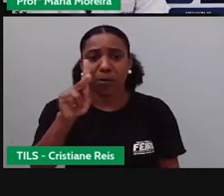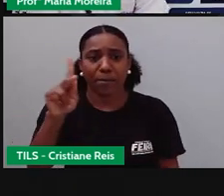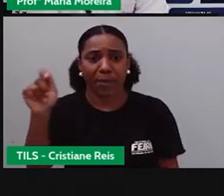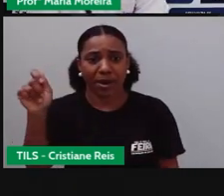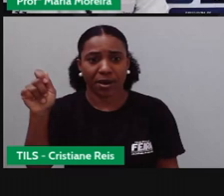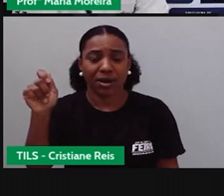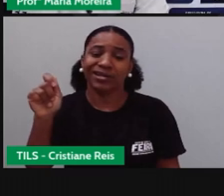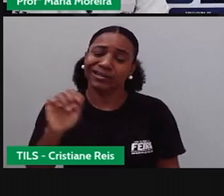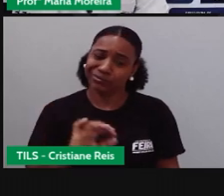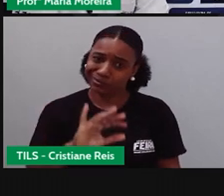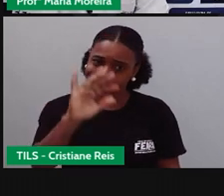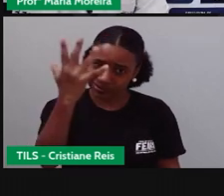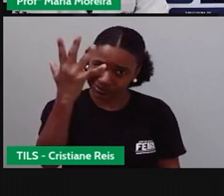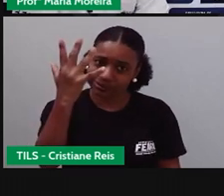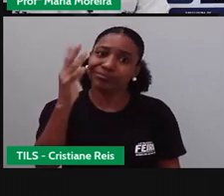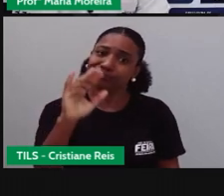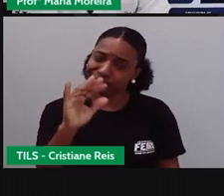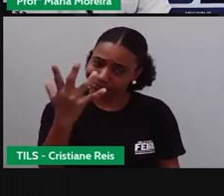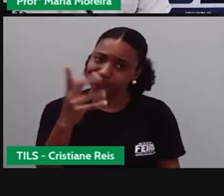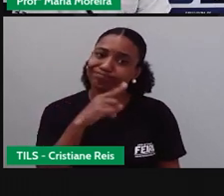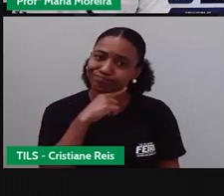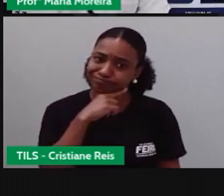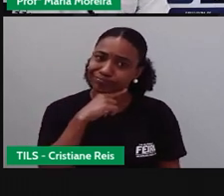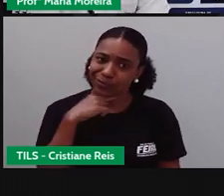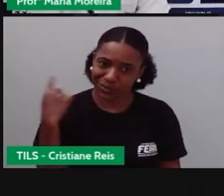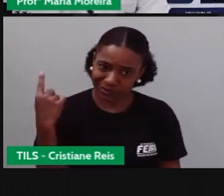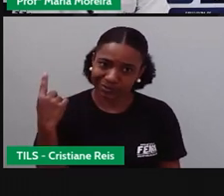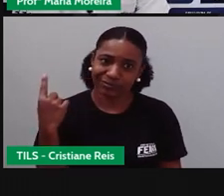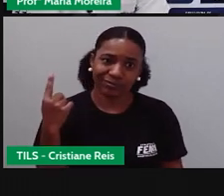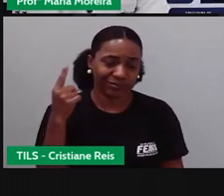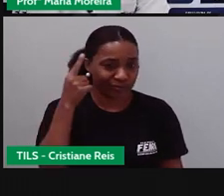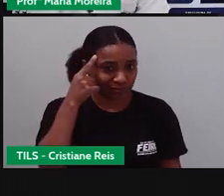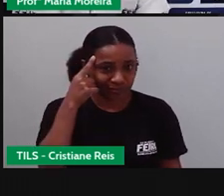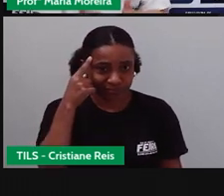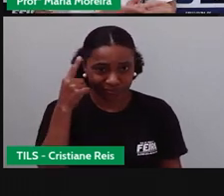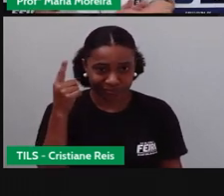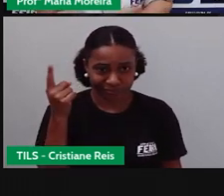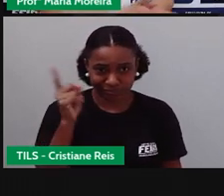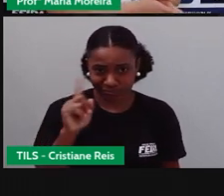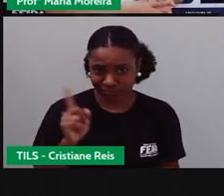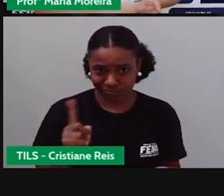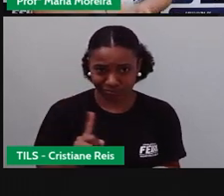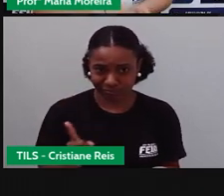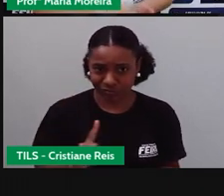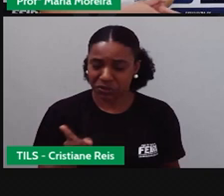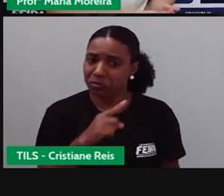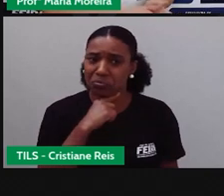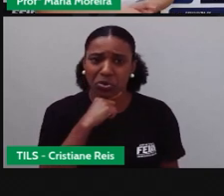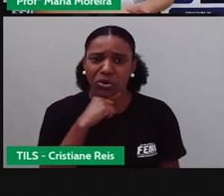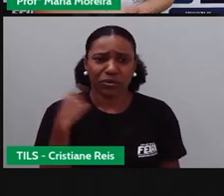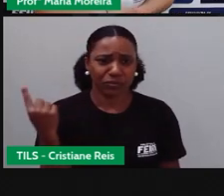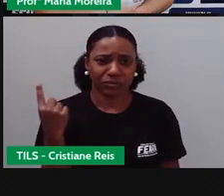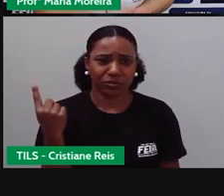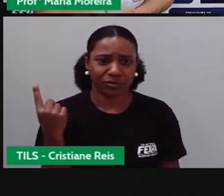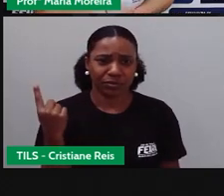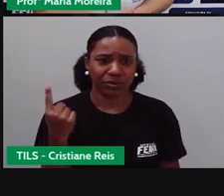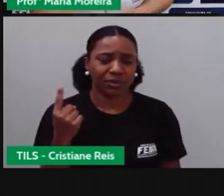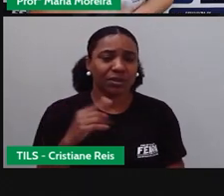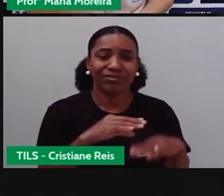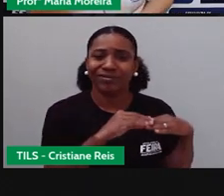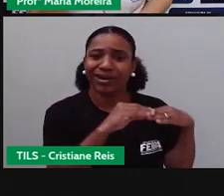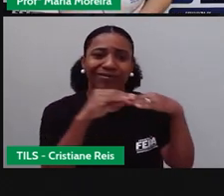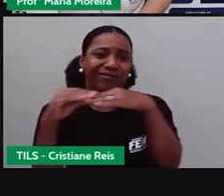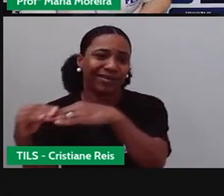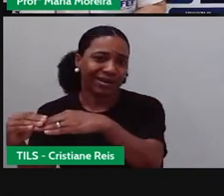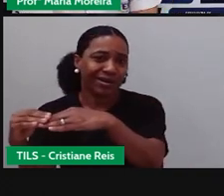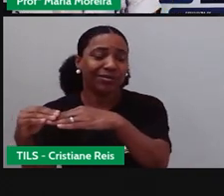caso de óbito, né? A pró de fato, não sabe. tipo, óbito, morte, não vai mais ao hospital. Ele